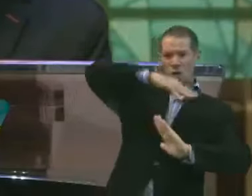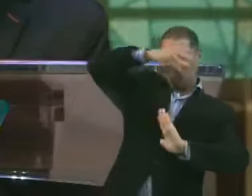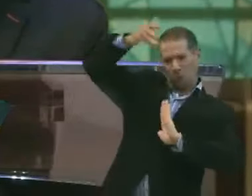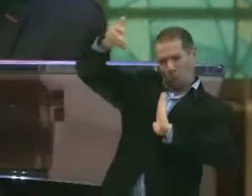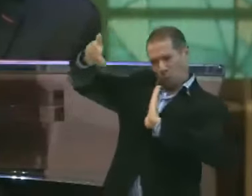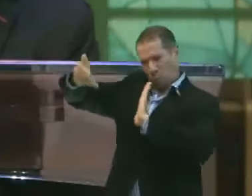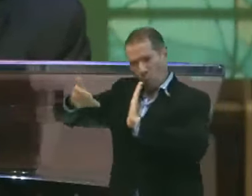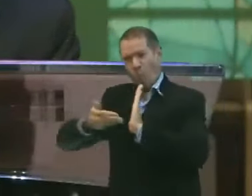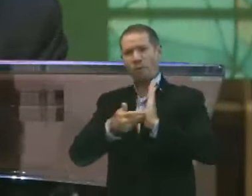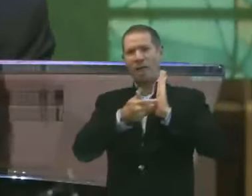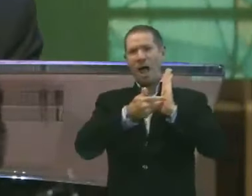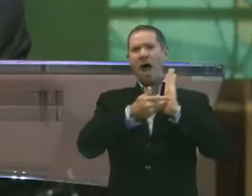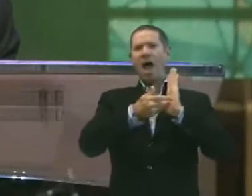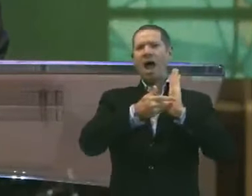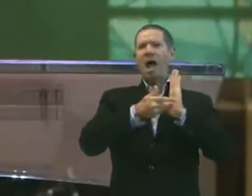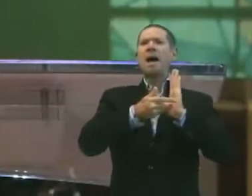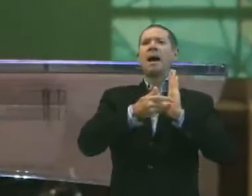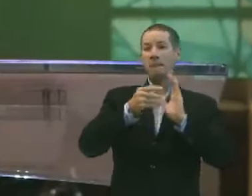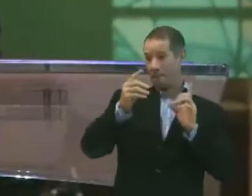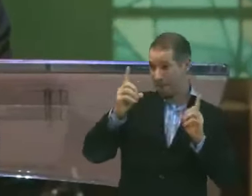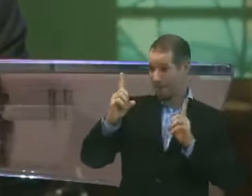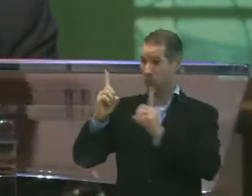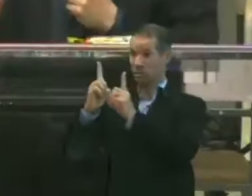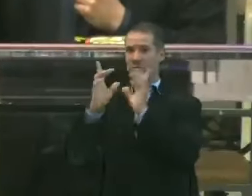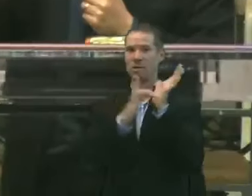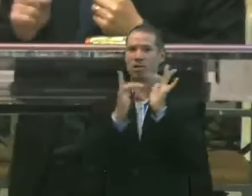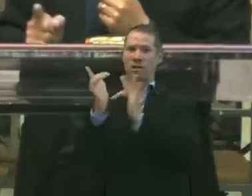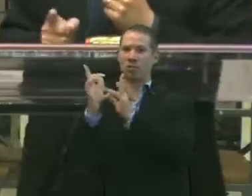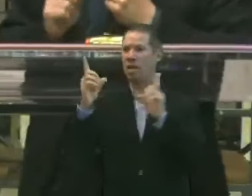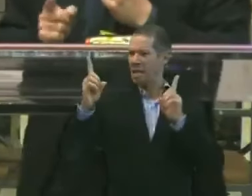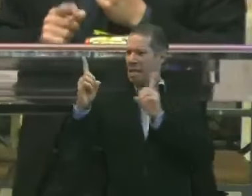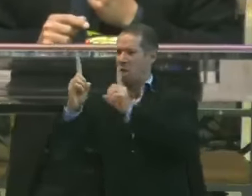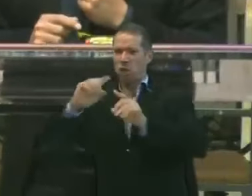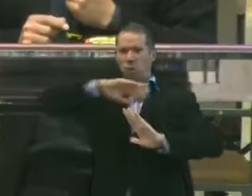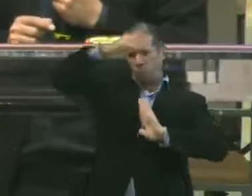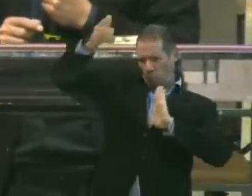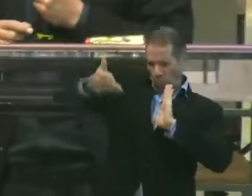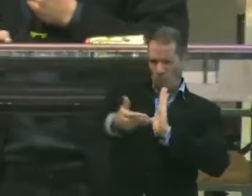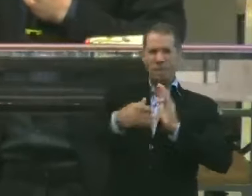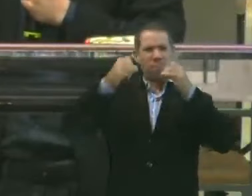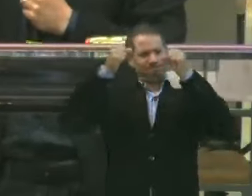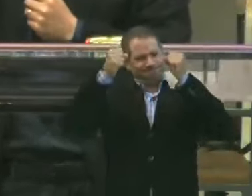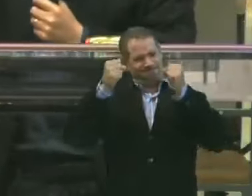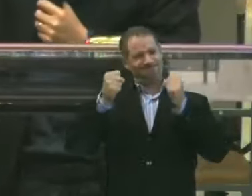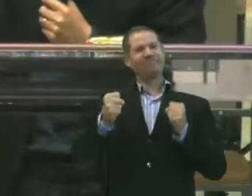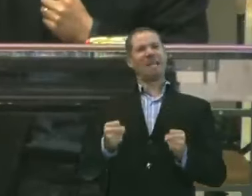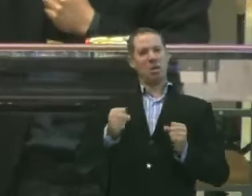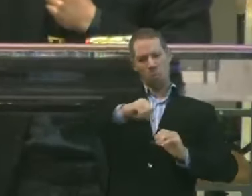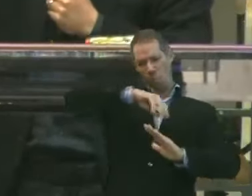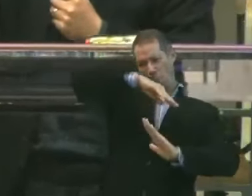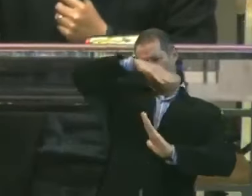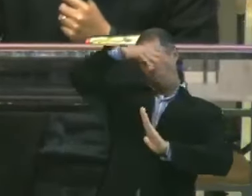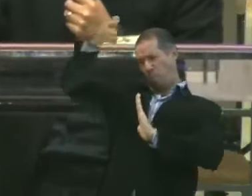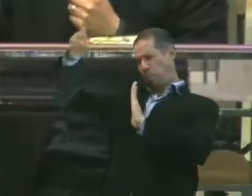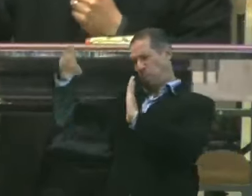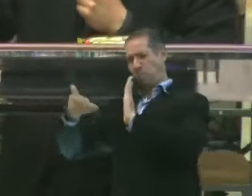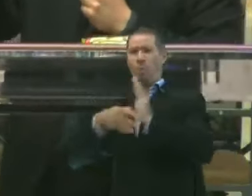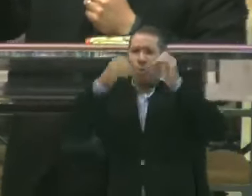autoridade, e aproximando-se Jesus lhes disse, Toda autoridade, toda